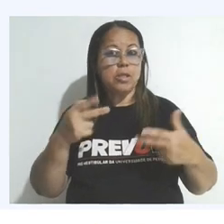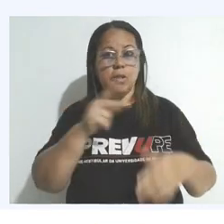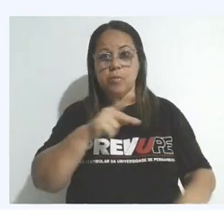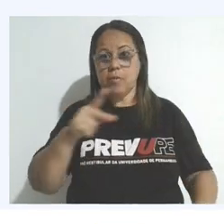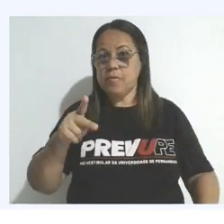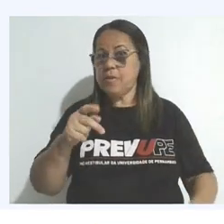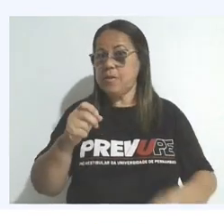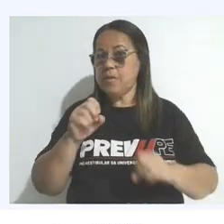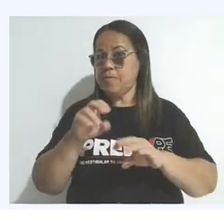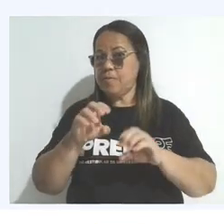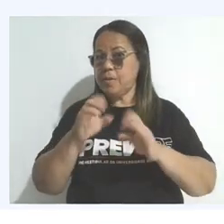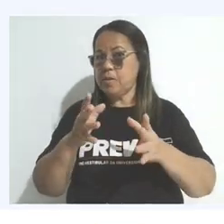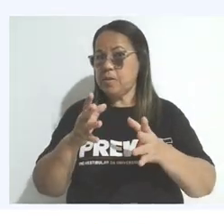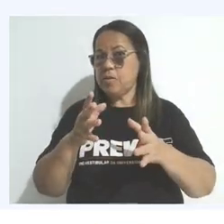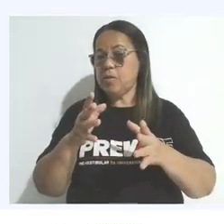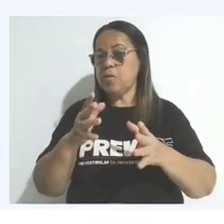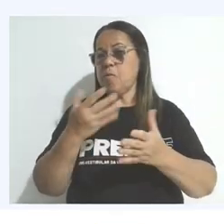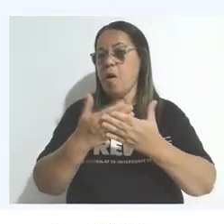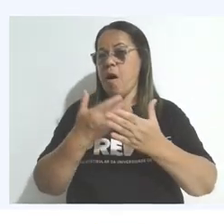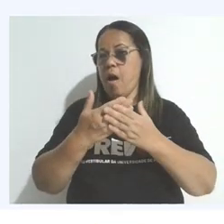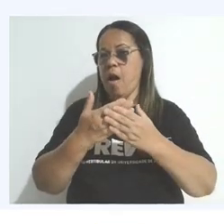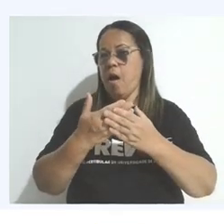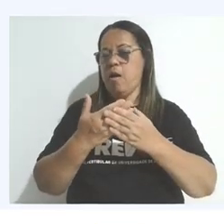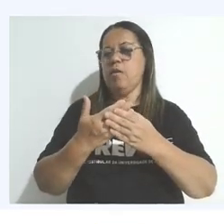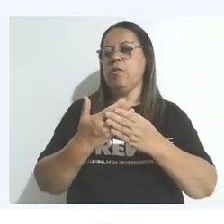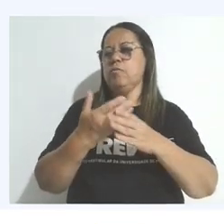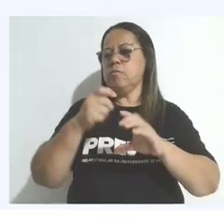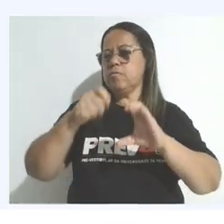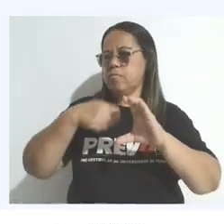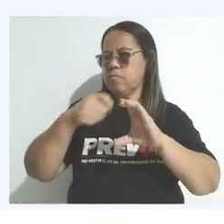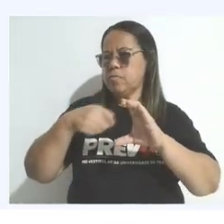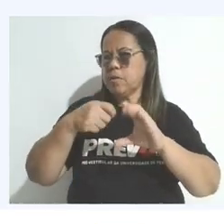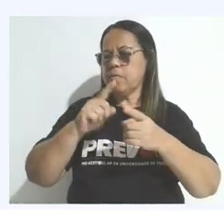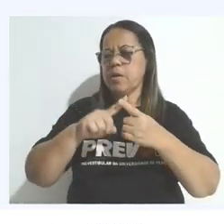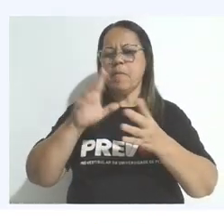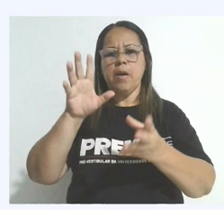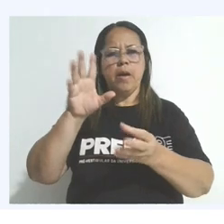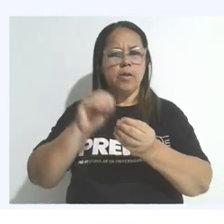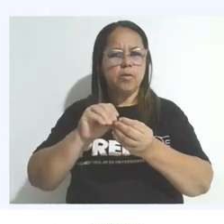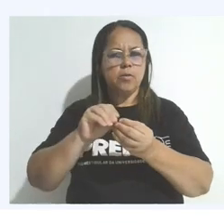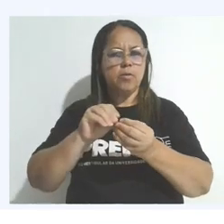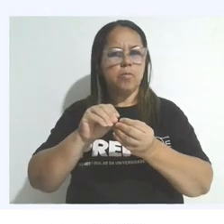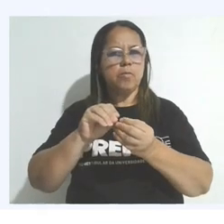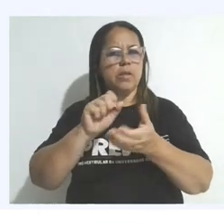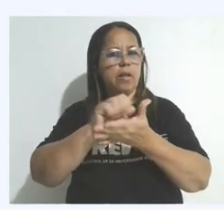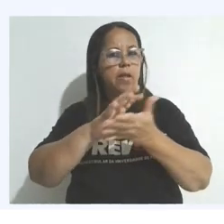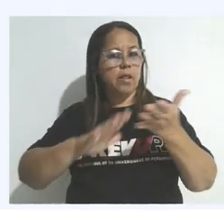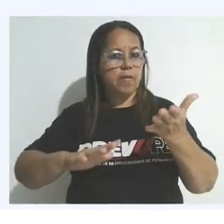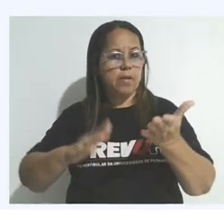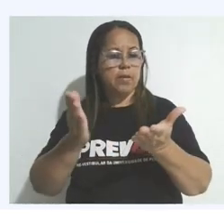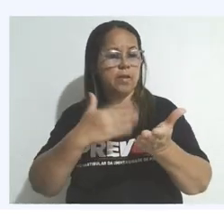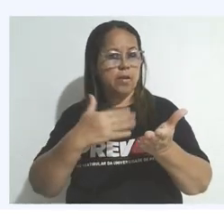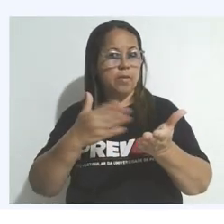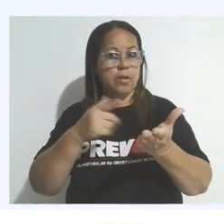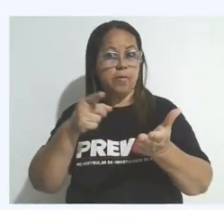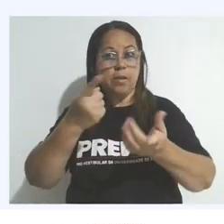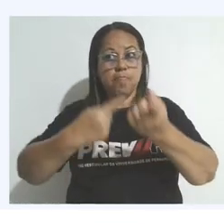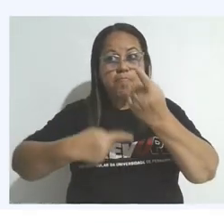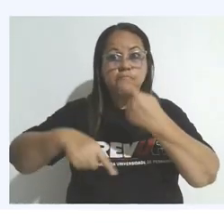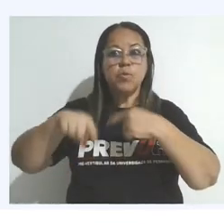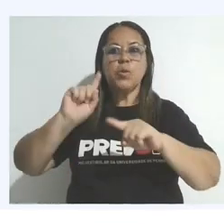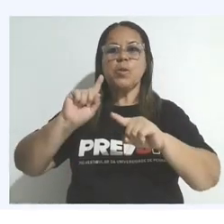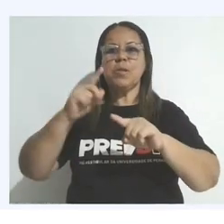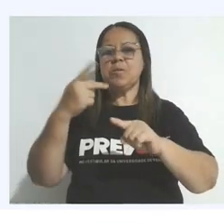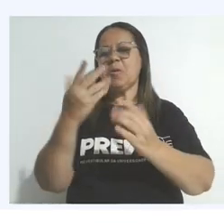no Prevô, como videoaulas, resumos, exercícios da apostila, para alcançar sucesso nos